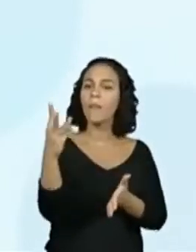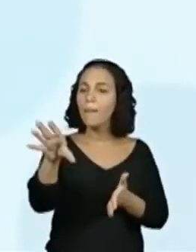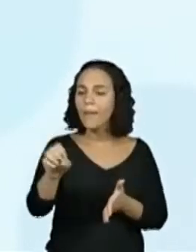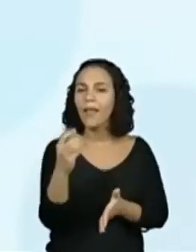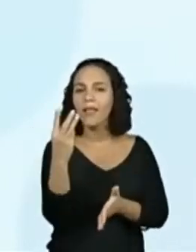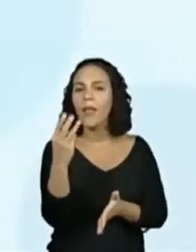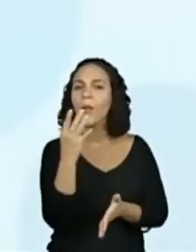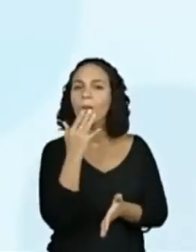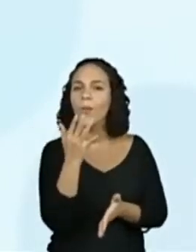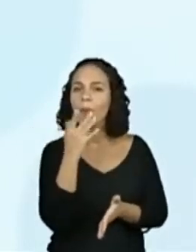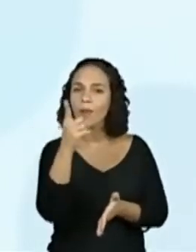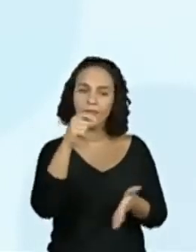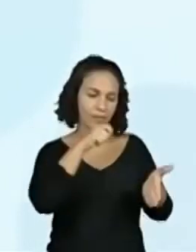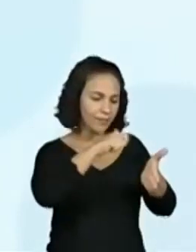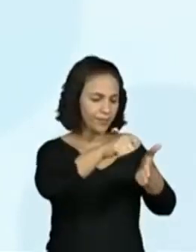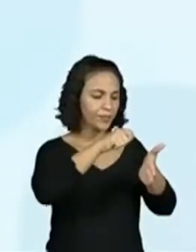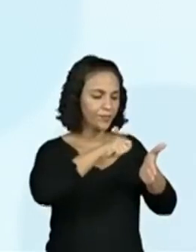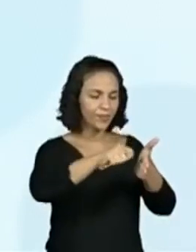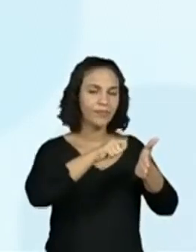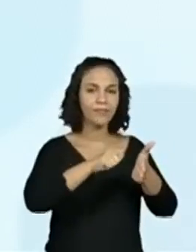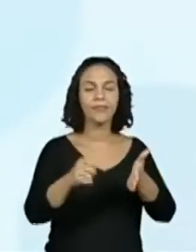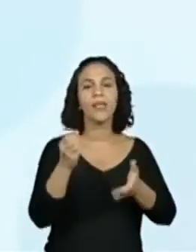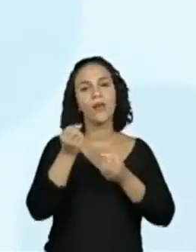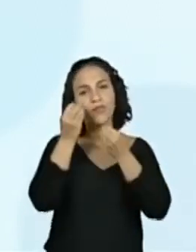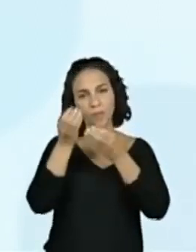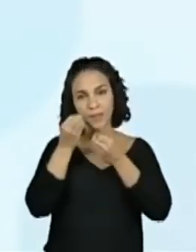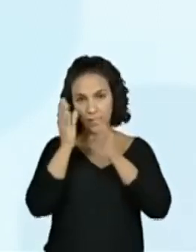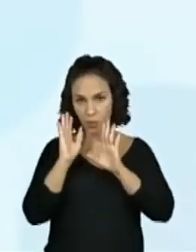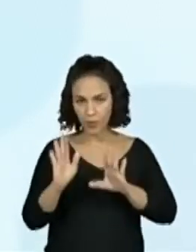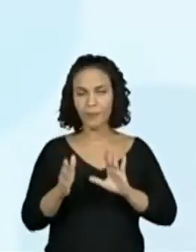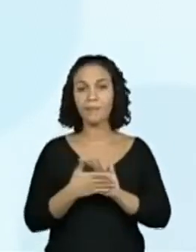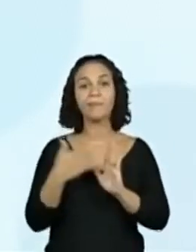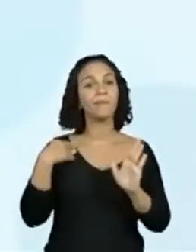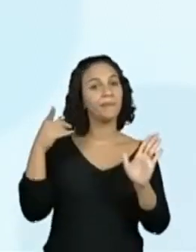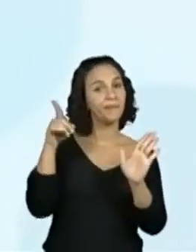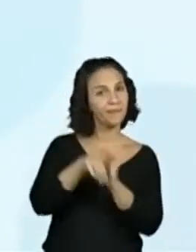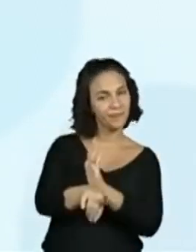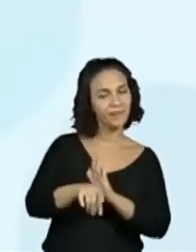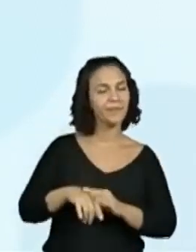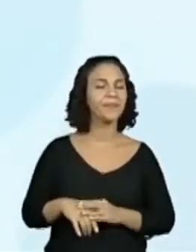Que nós vamos marcar algumas informações. Eu vou lançar as perguntas. Primeiro.